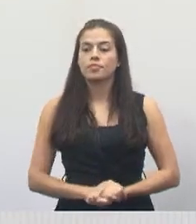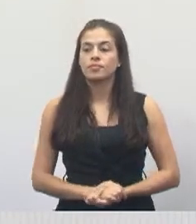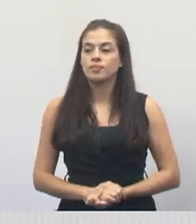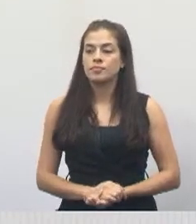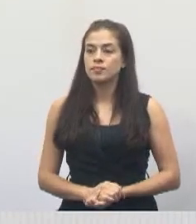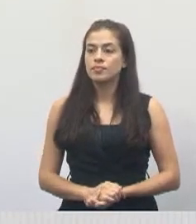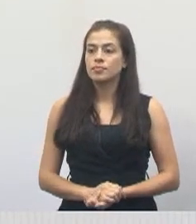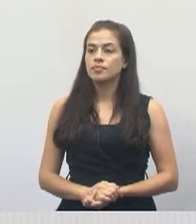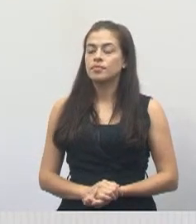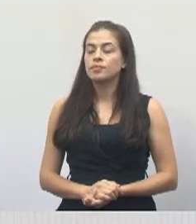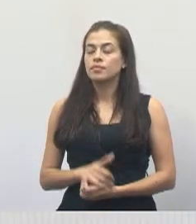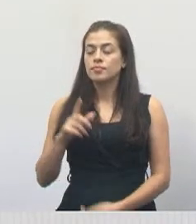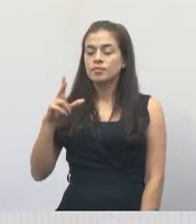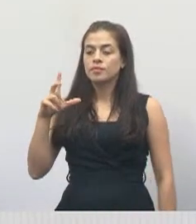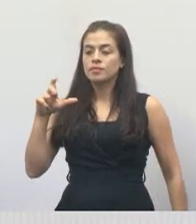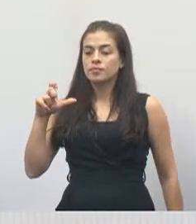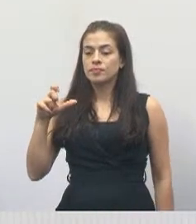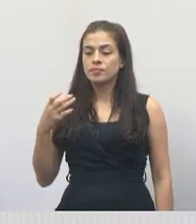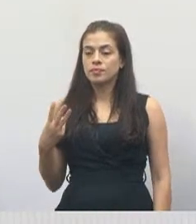A foto 3.